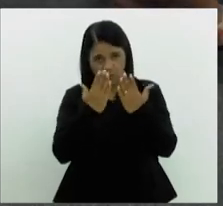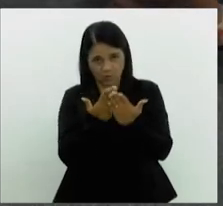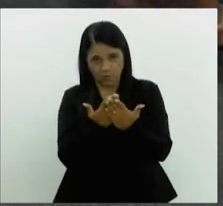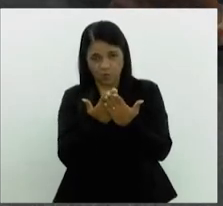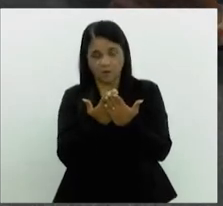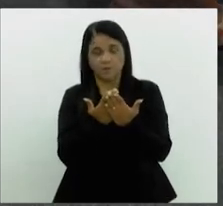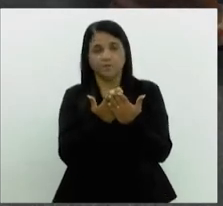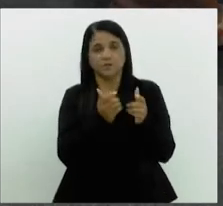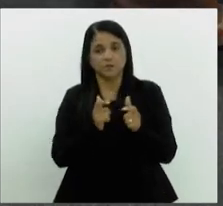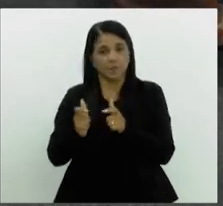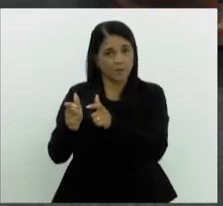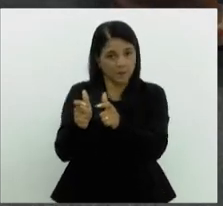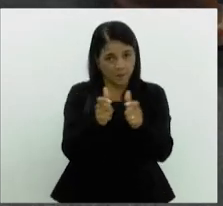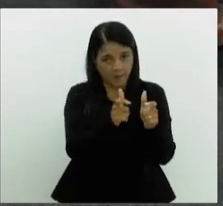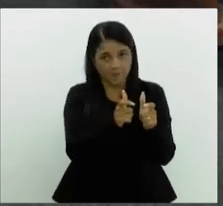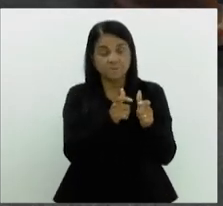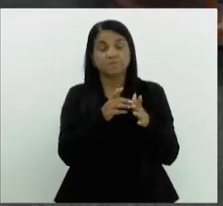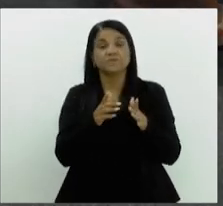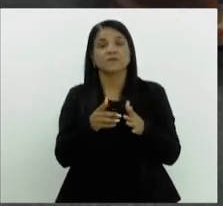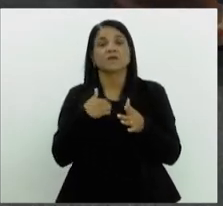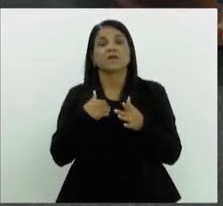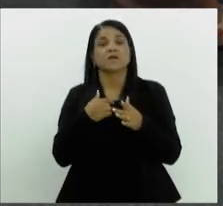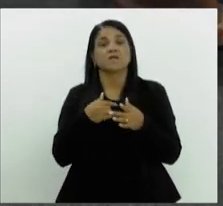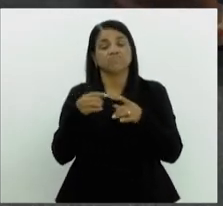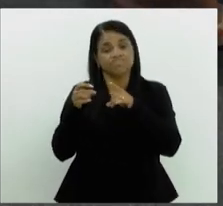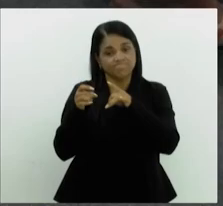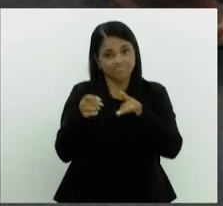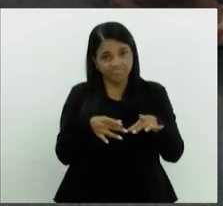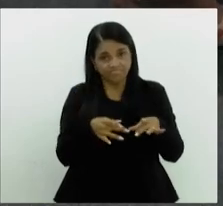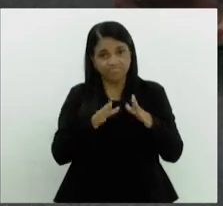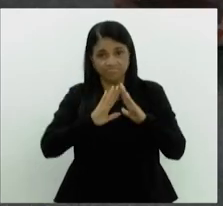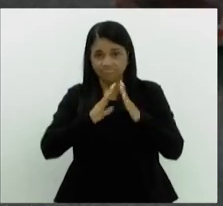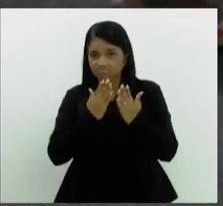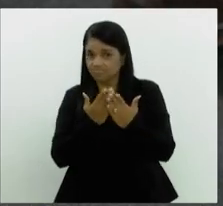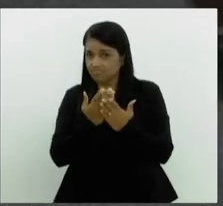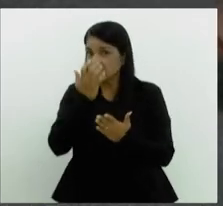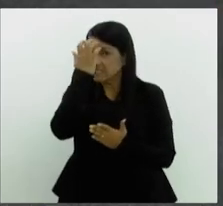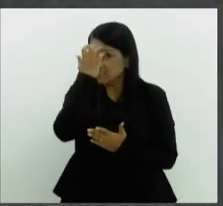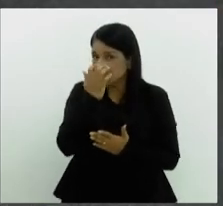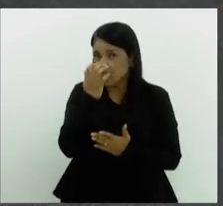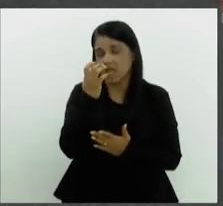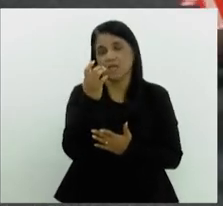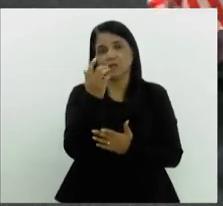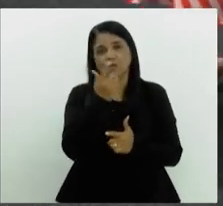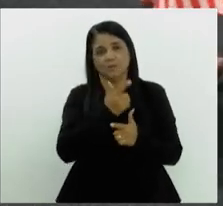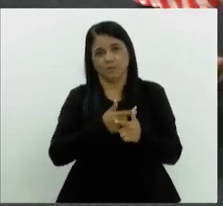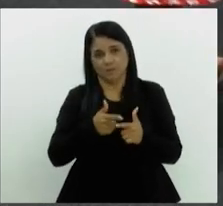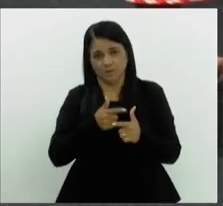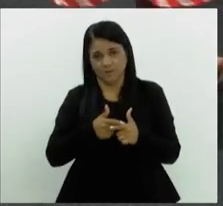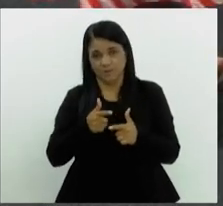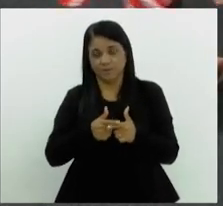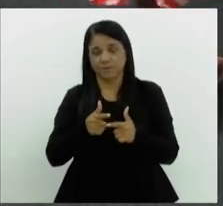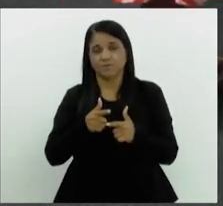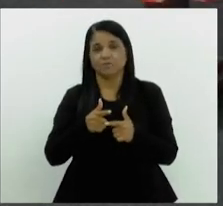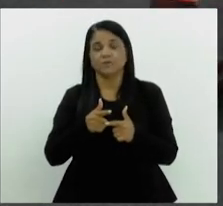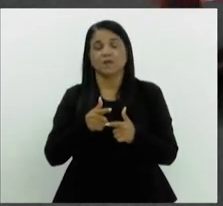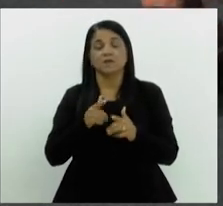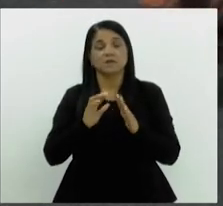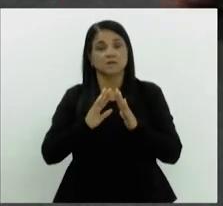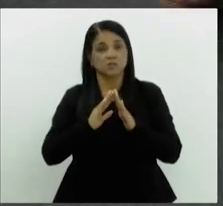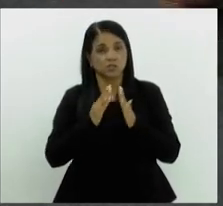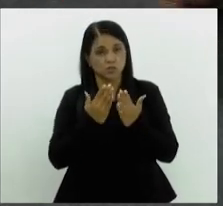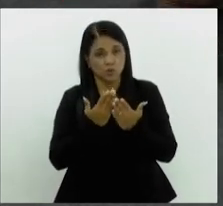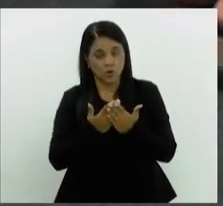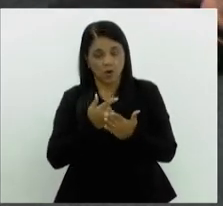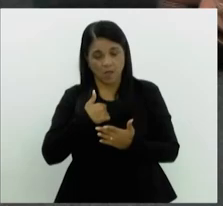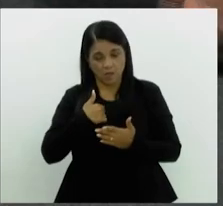outras providências. O problema da evasão escolar está sendo um problema sério no nosso Estado. nas escolas, eu sou